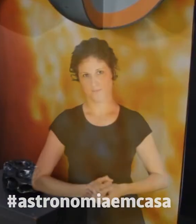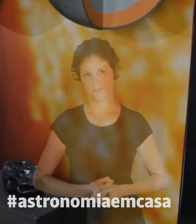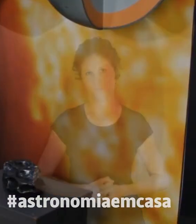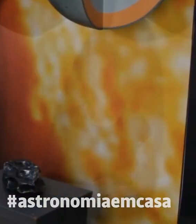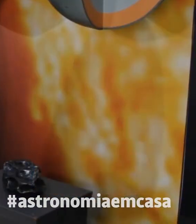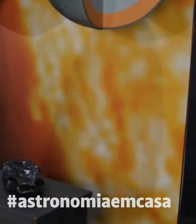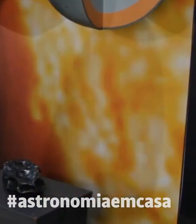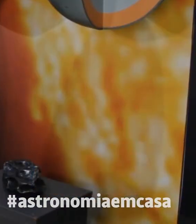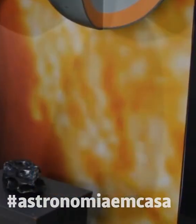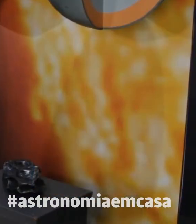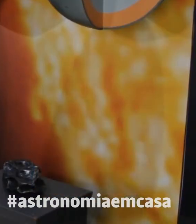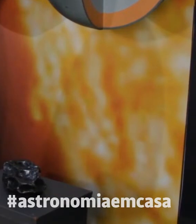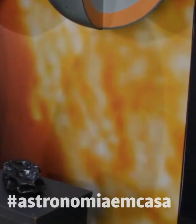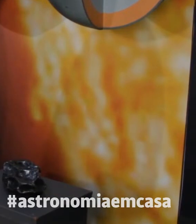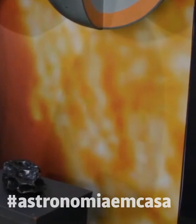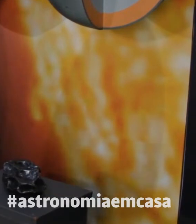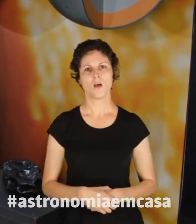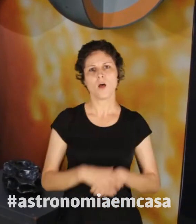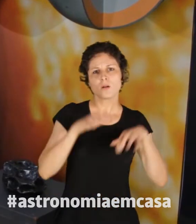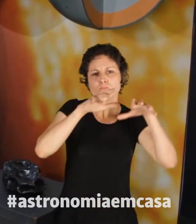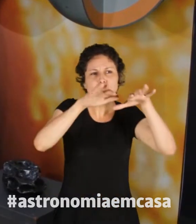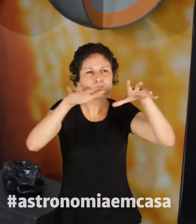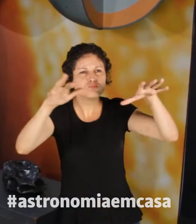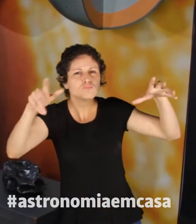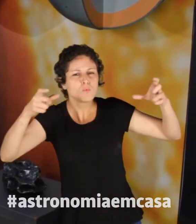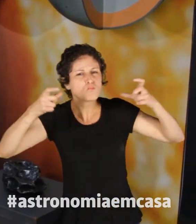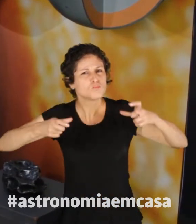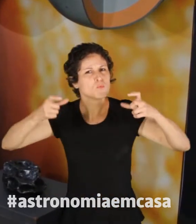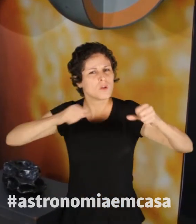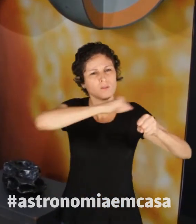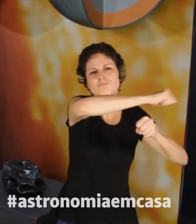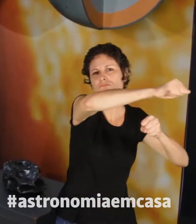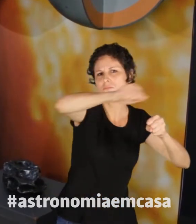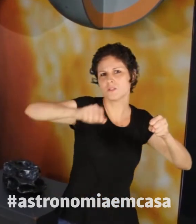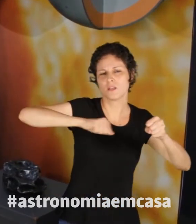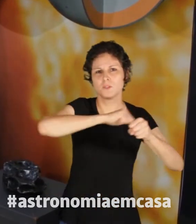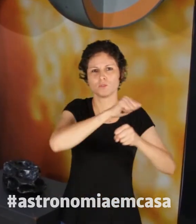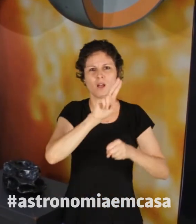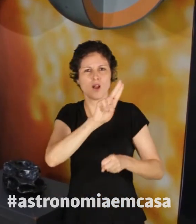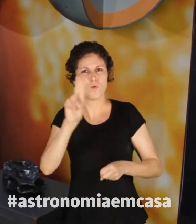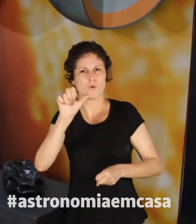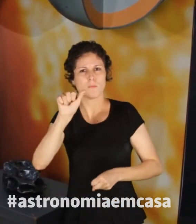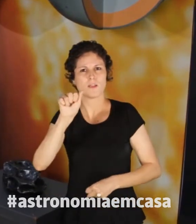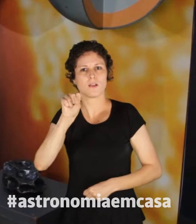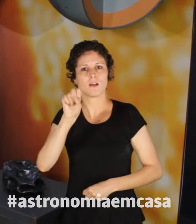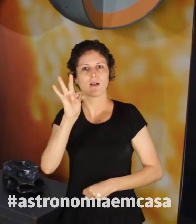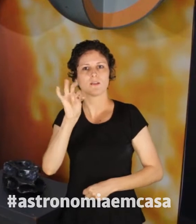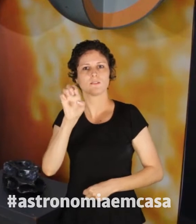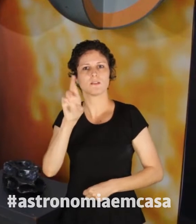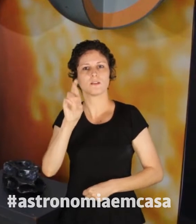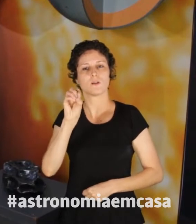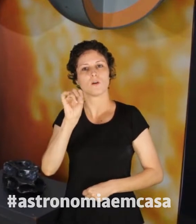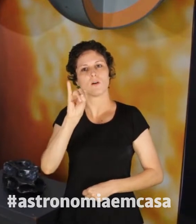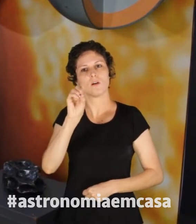Antes de continuarmos o nosso passeio pelos planetas, depois de Marte existe uma região com muitas rochas. Essas rochas nós